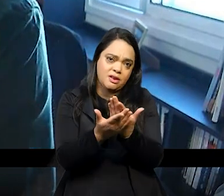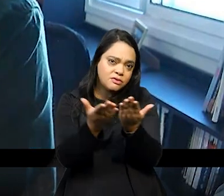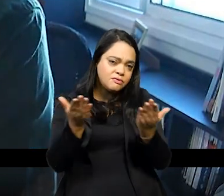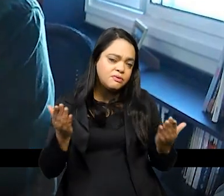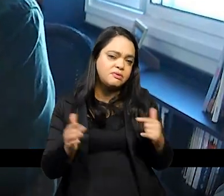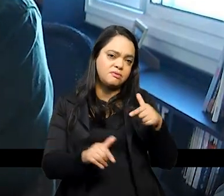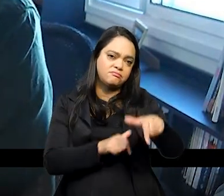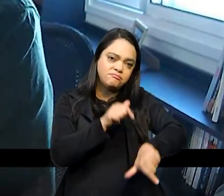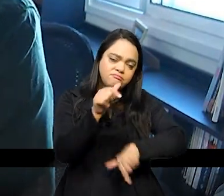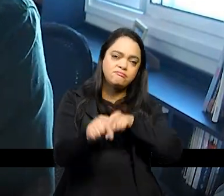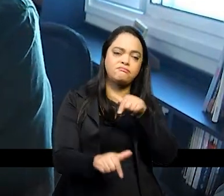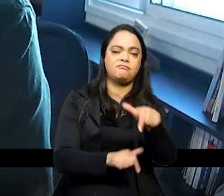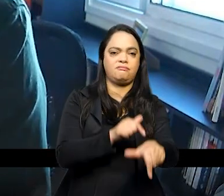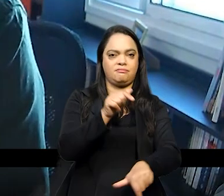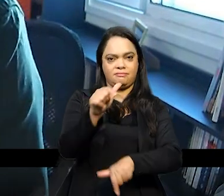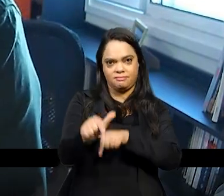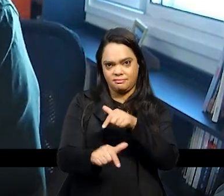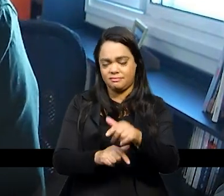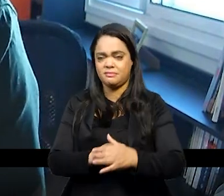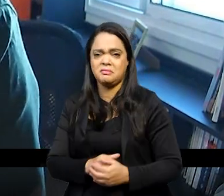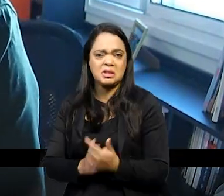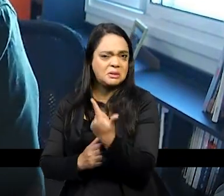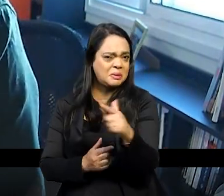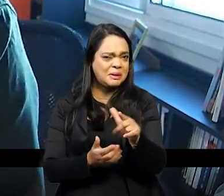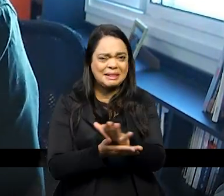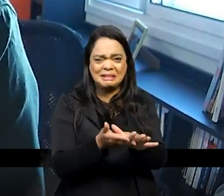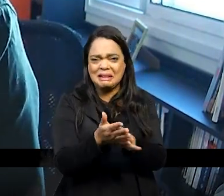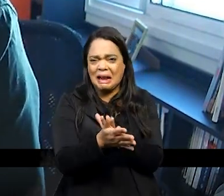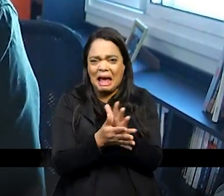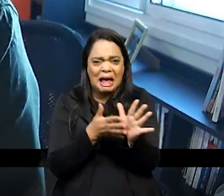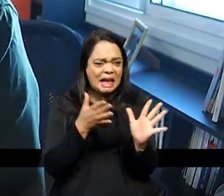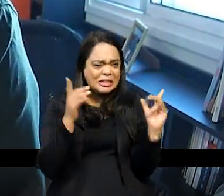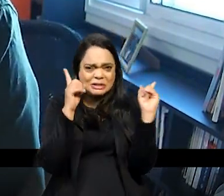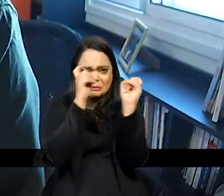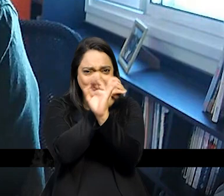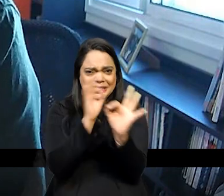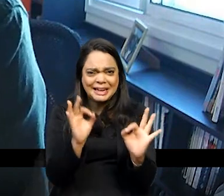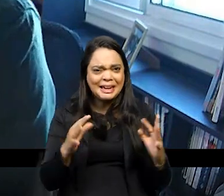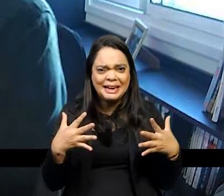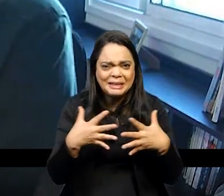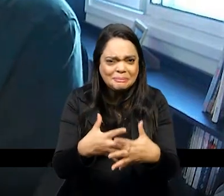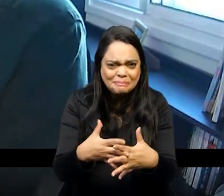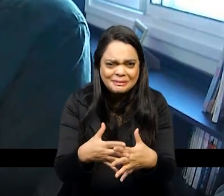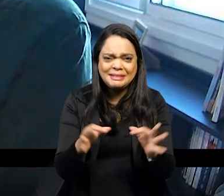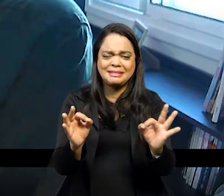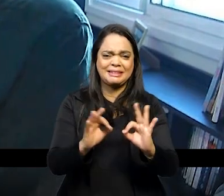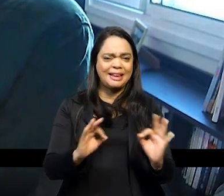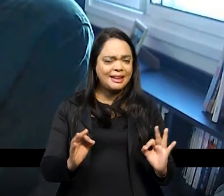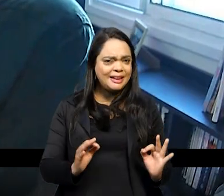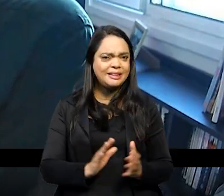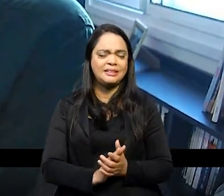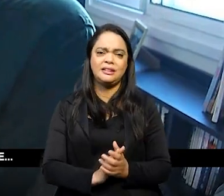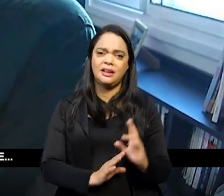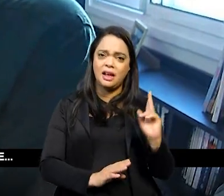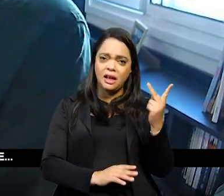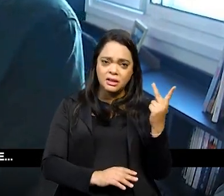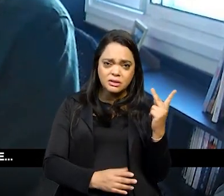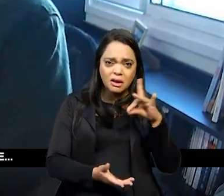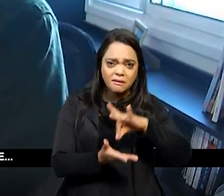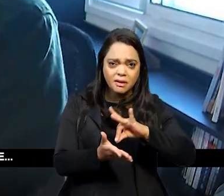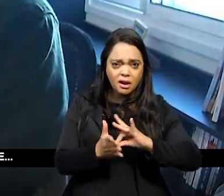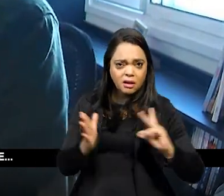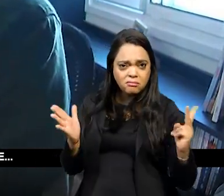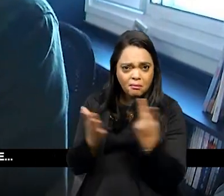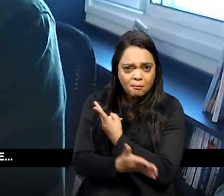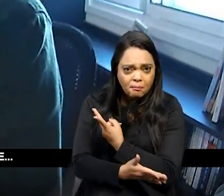esteja atuando sem complicar nada quer dizer o fato da história ter sido desse jeito não implica